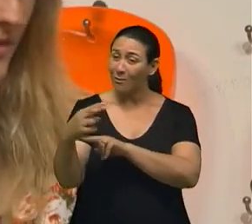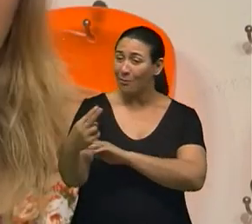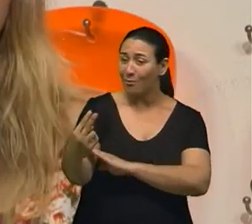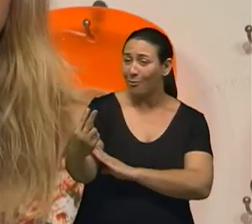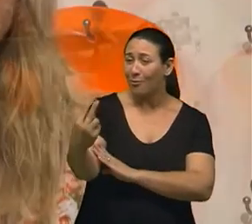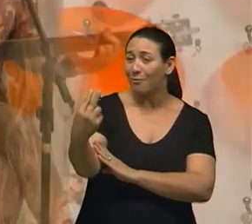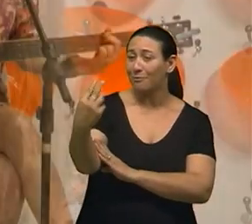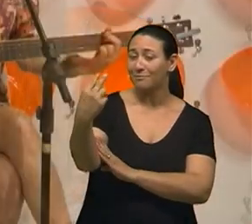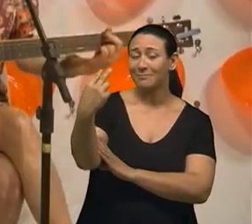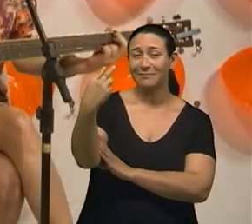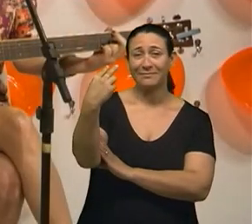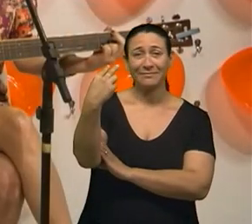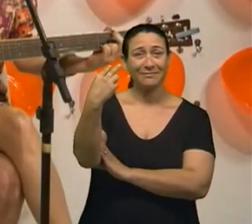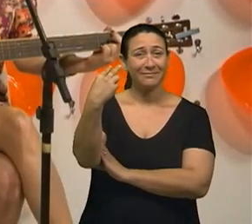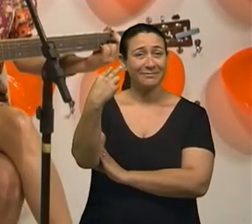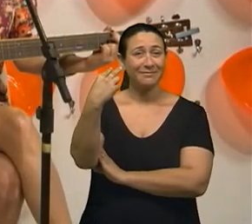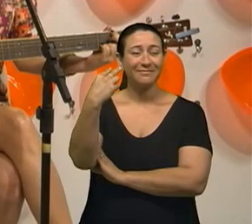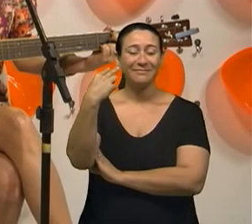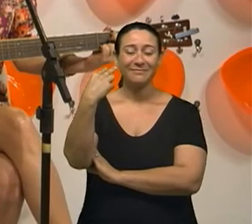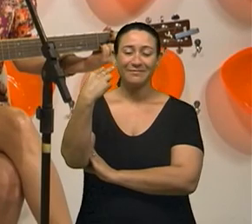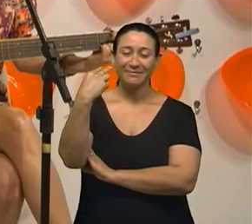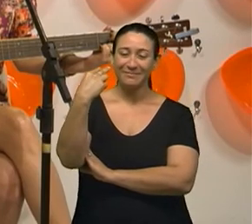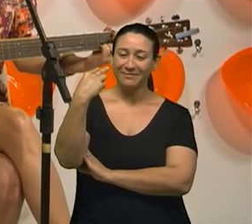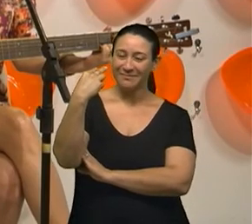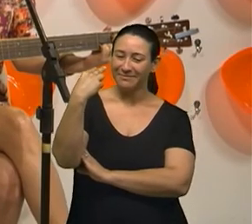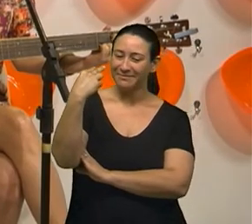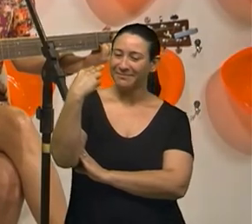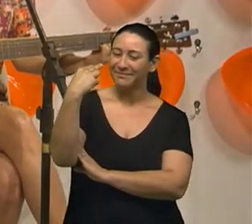Me olhando